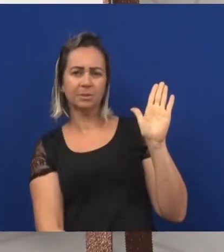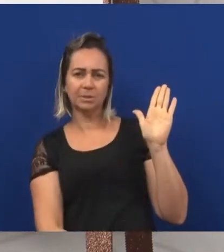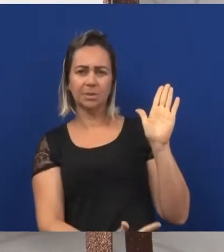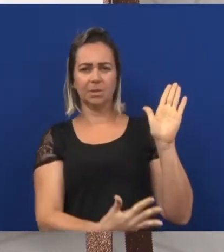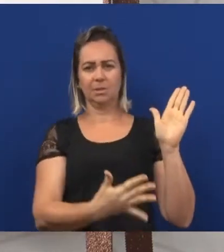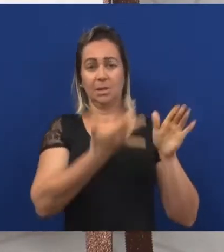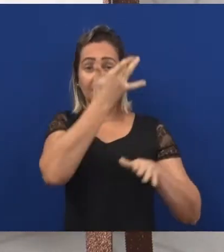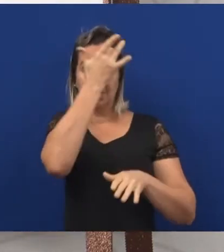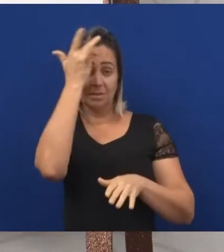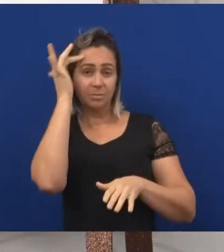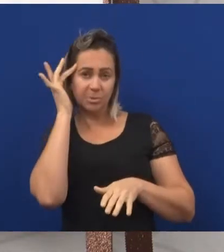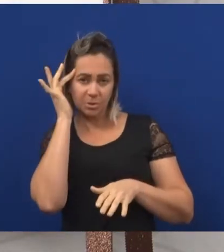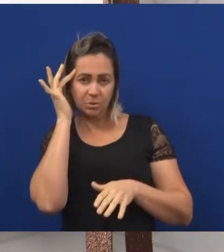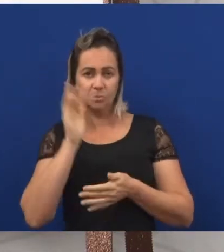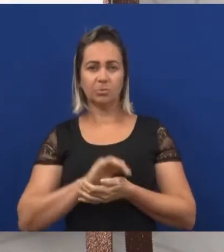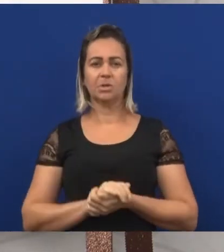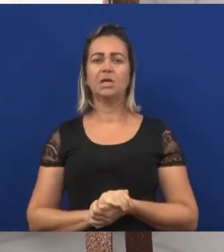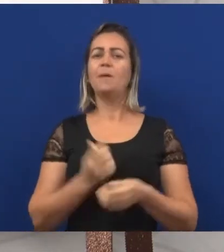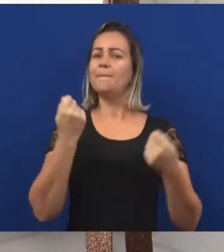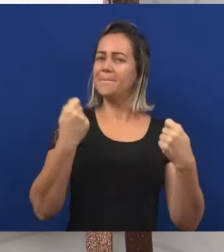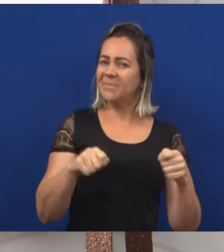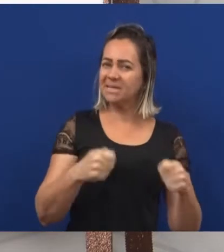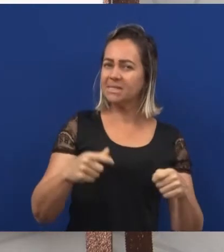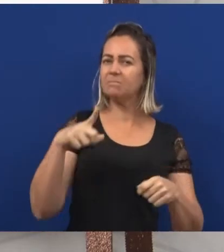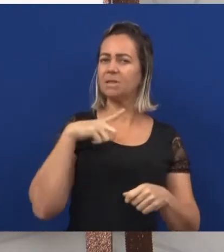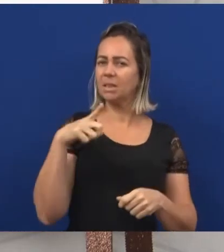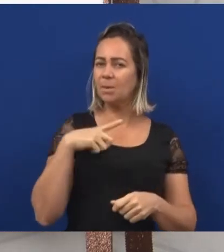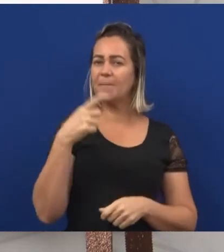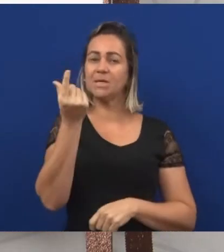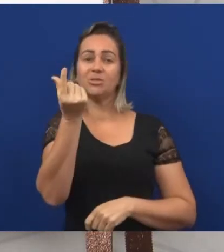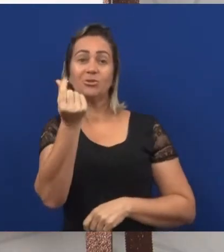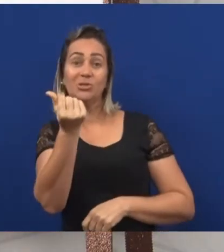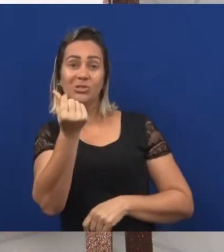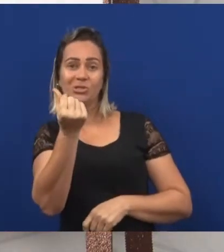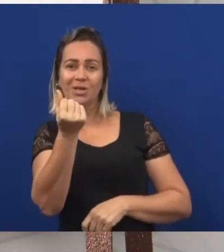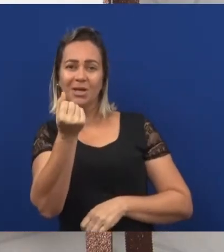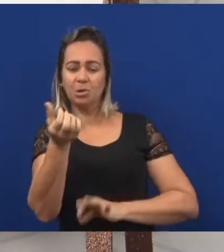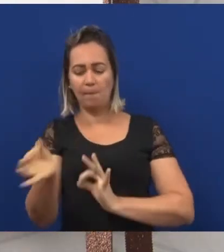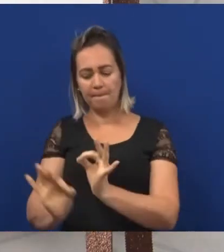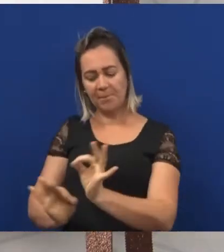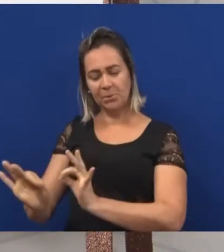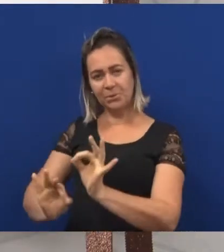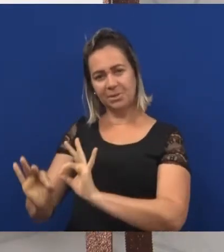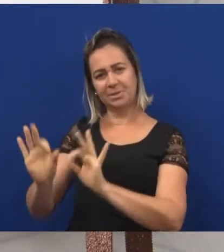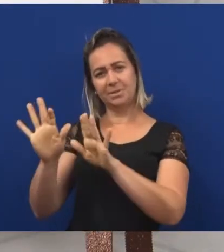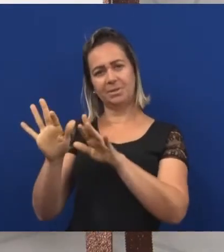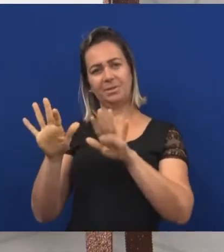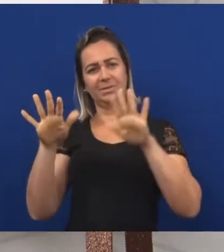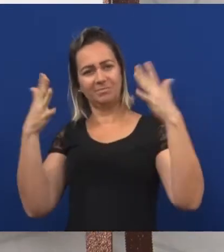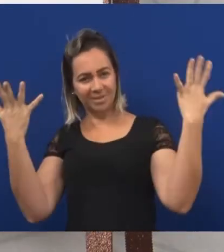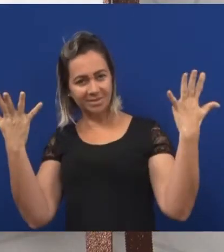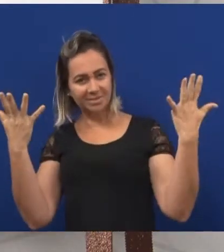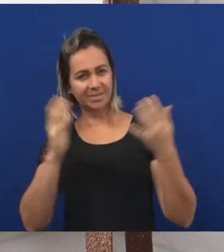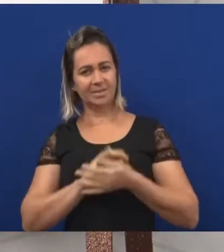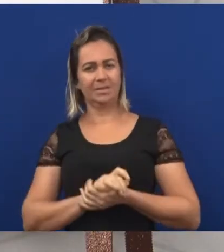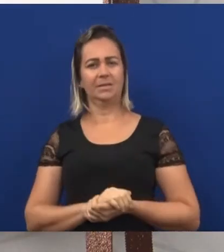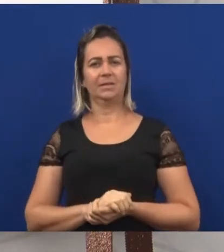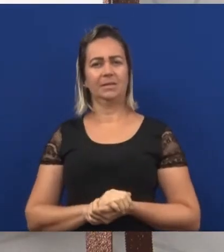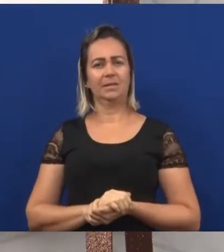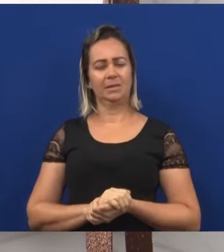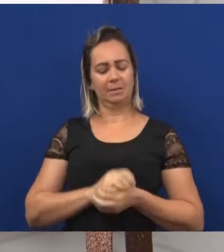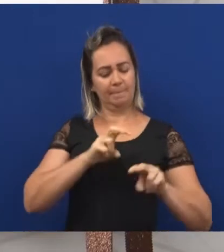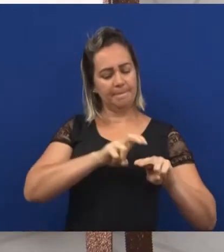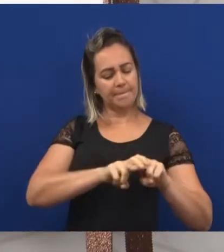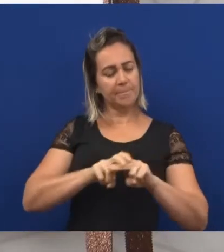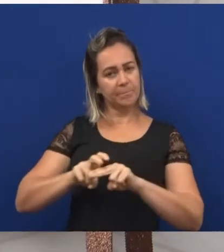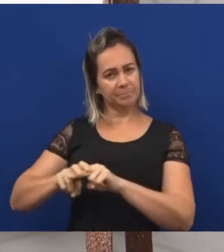perceber também que precisava de dinheiro para alugar as cadeiras e as mesas que os convidados iriam